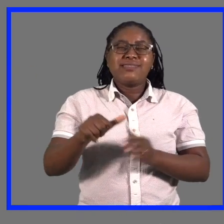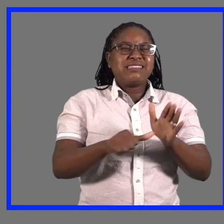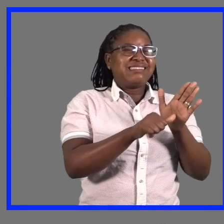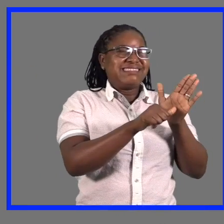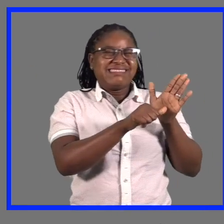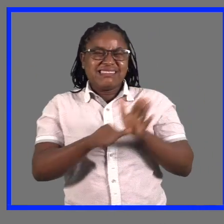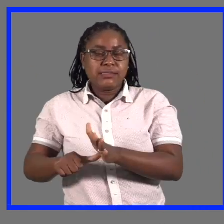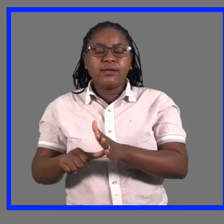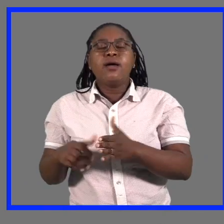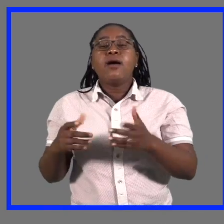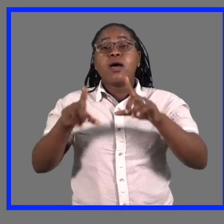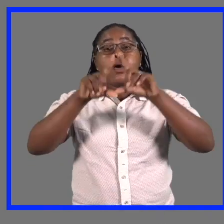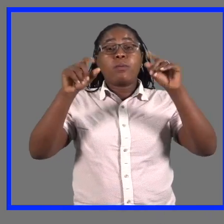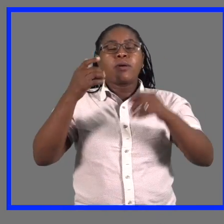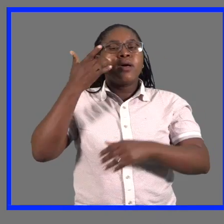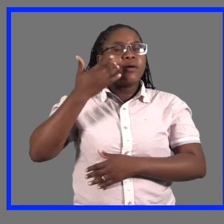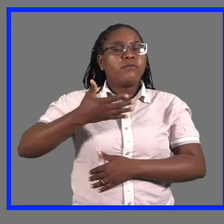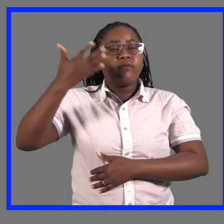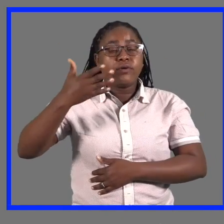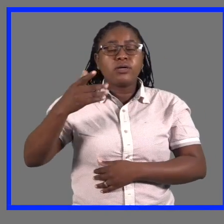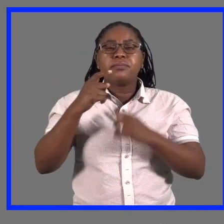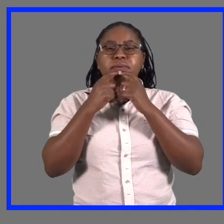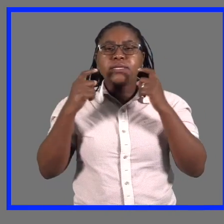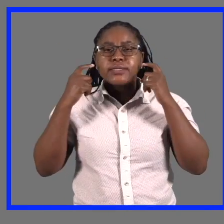sobre o albinismo em Moçambique.